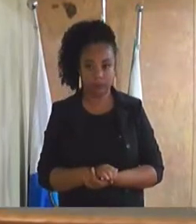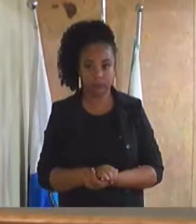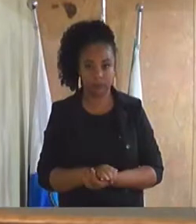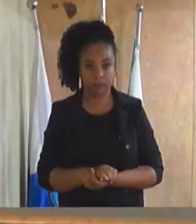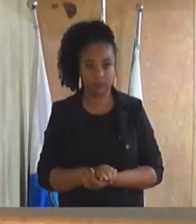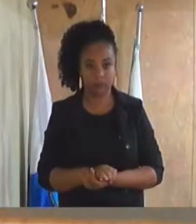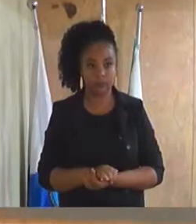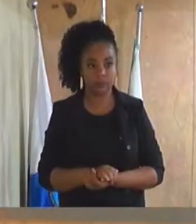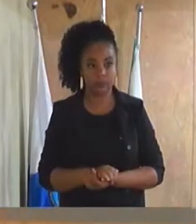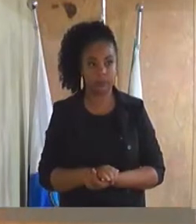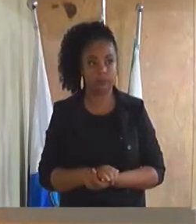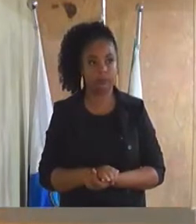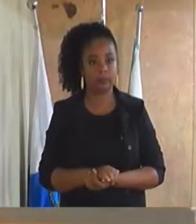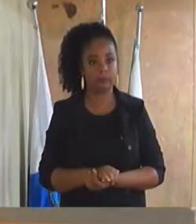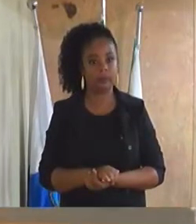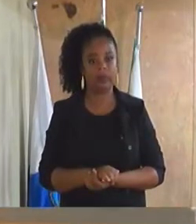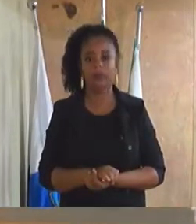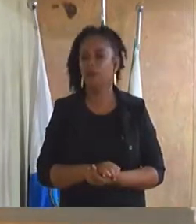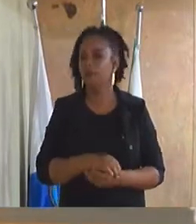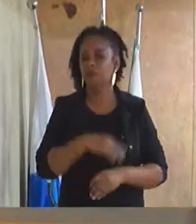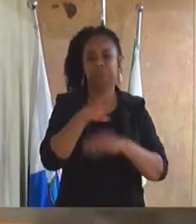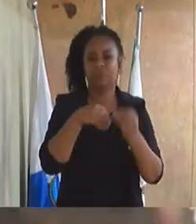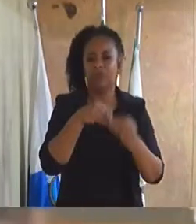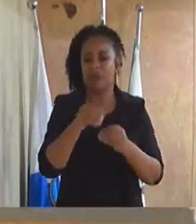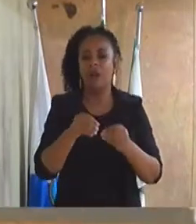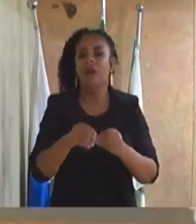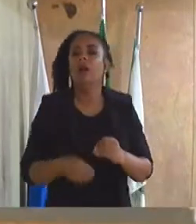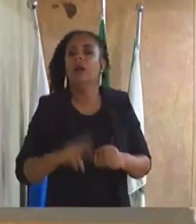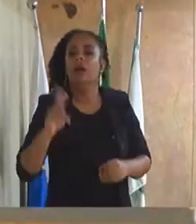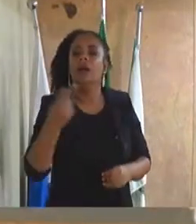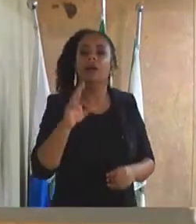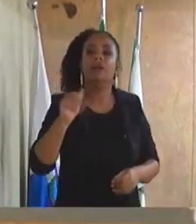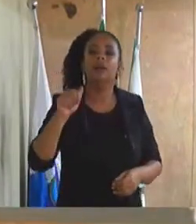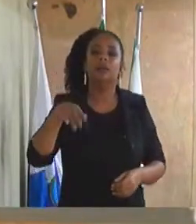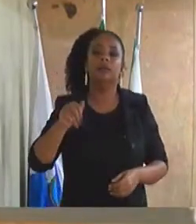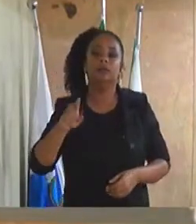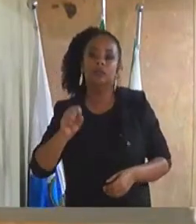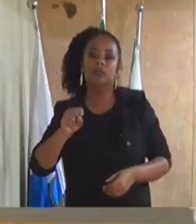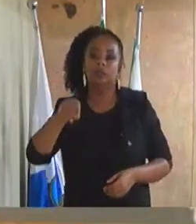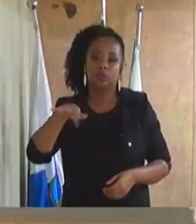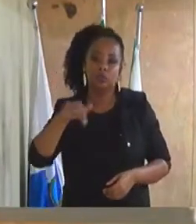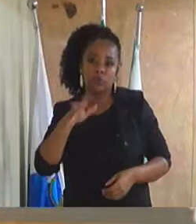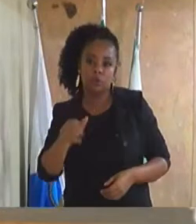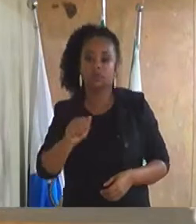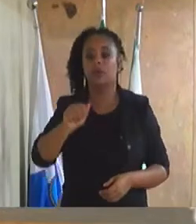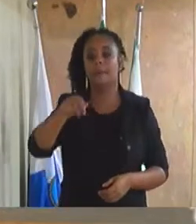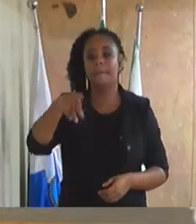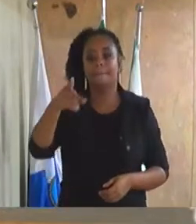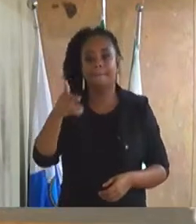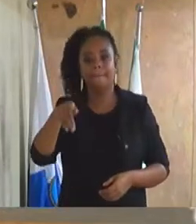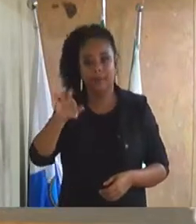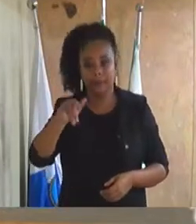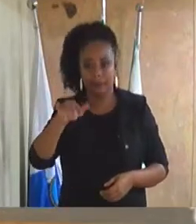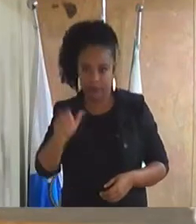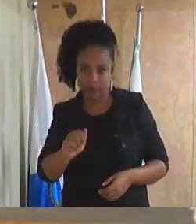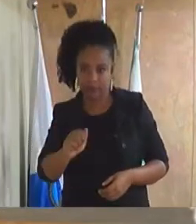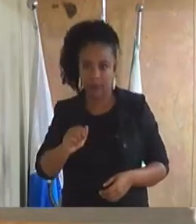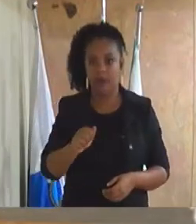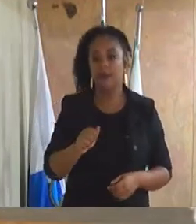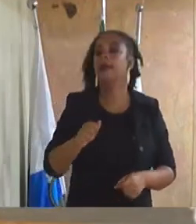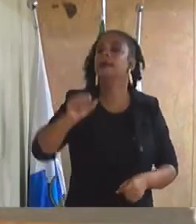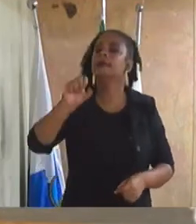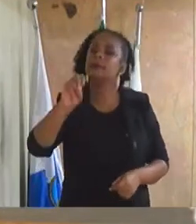Eu vou ler tudo. Henrique Sérgio de Souza Pereira, Sérgio Alberto Correia da Rocha, Sebastião Ferreira da Silva,